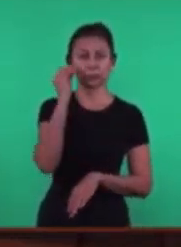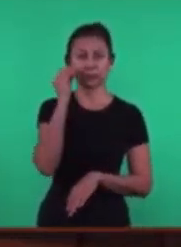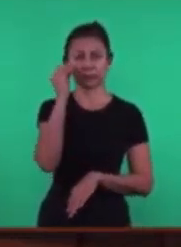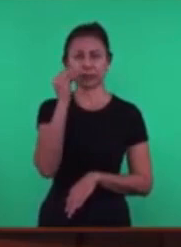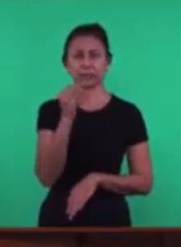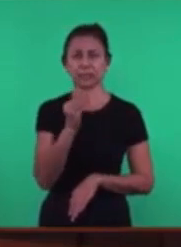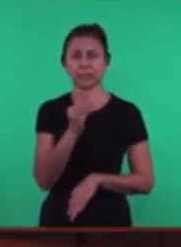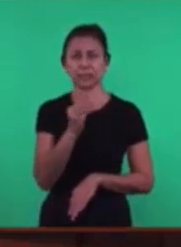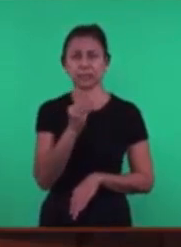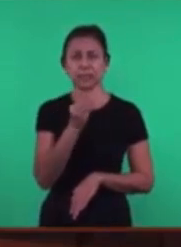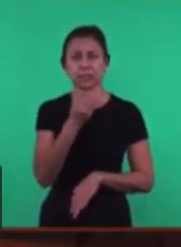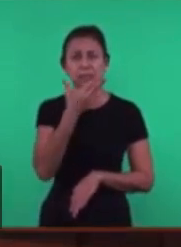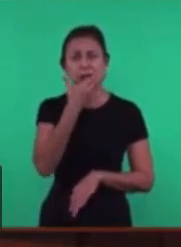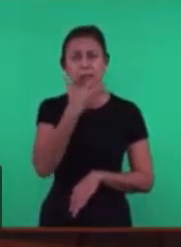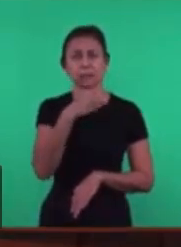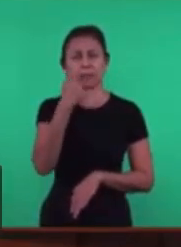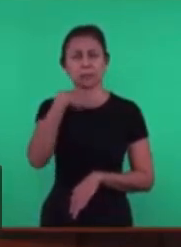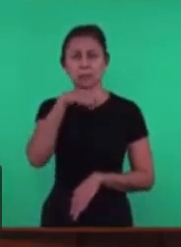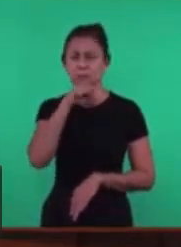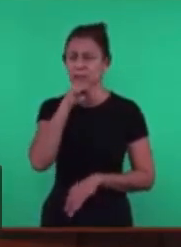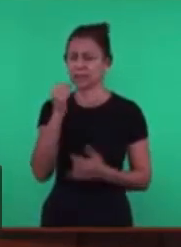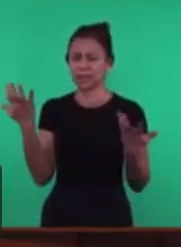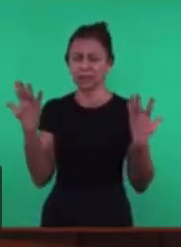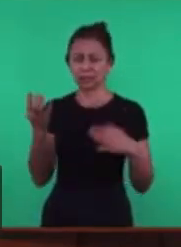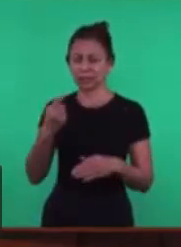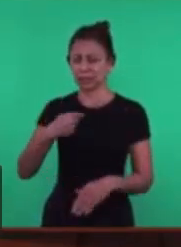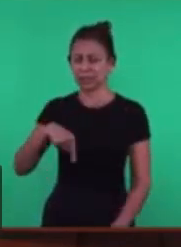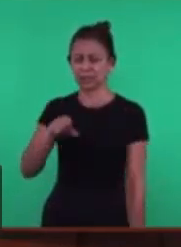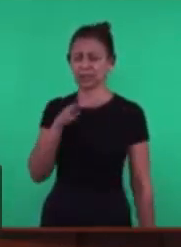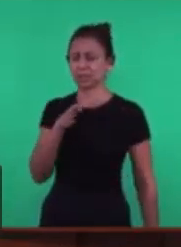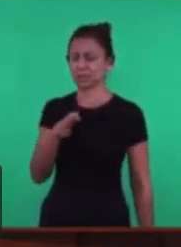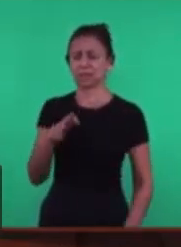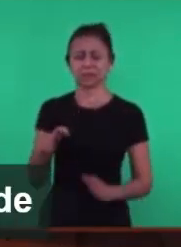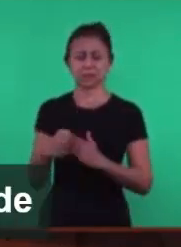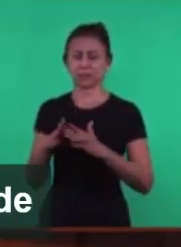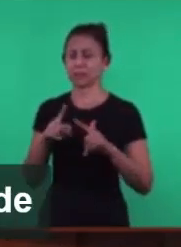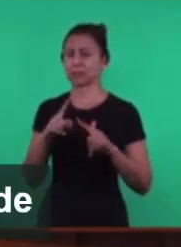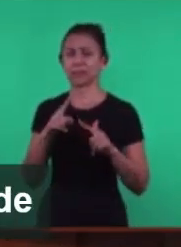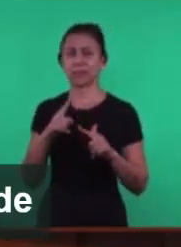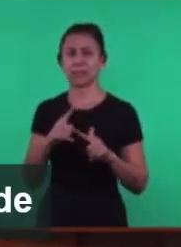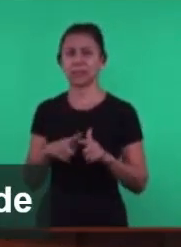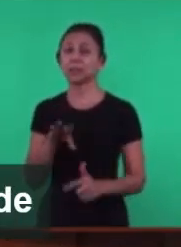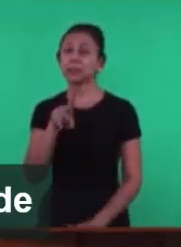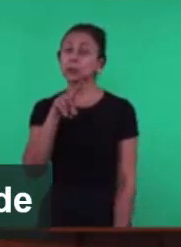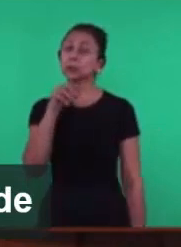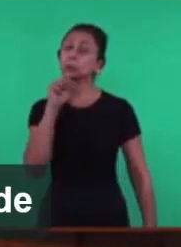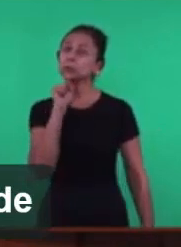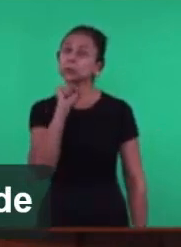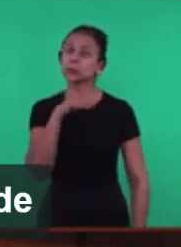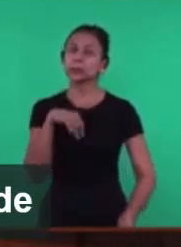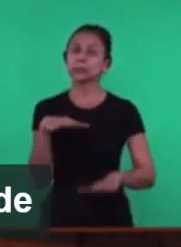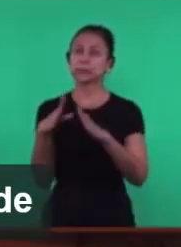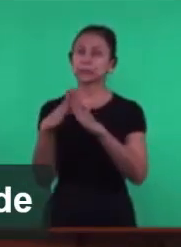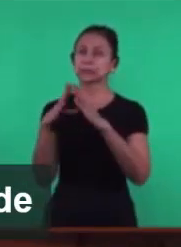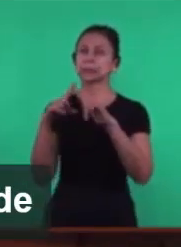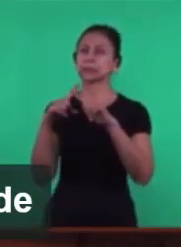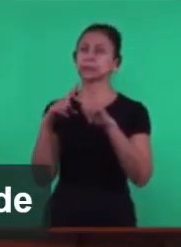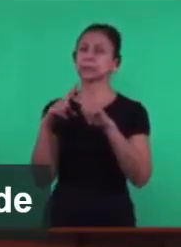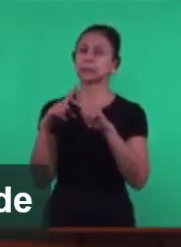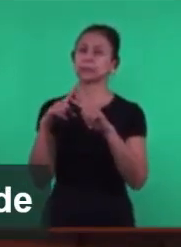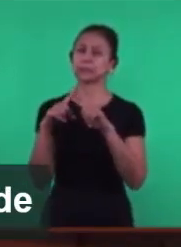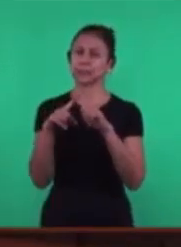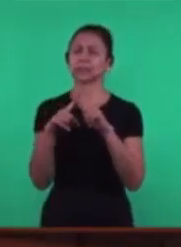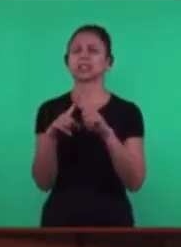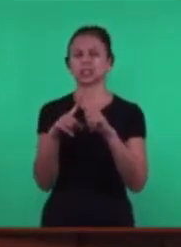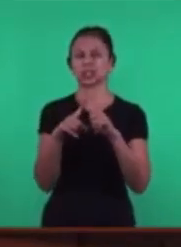queriam Que ela Fosse à igreja E ela passou Um dia Em frente A igreja Eu